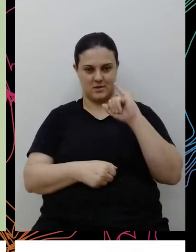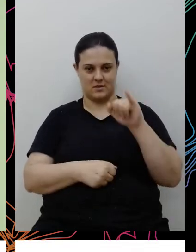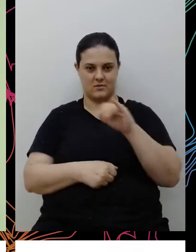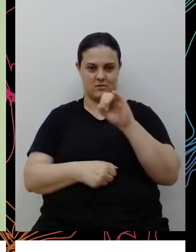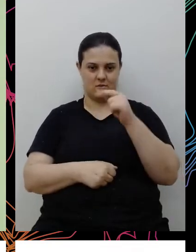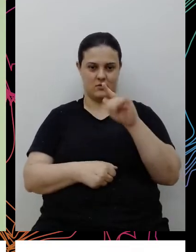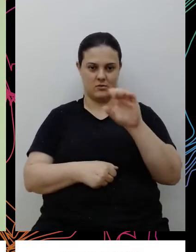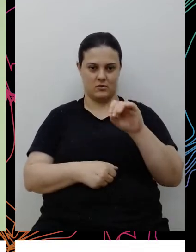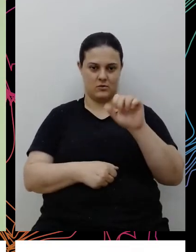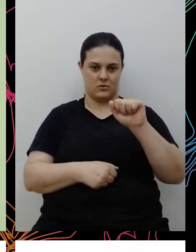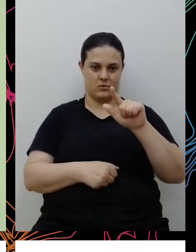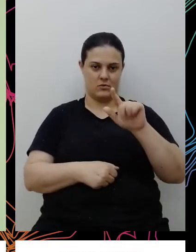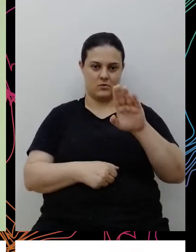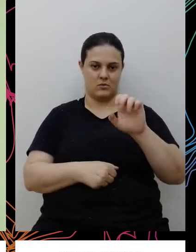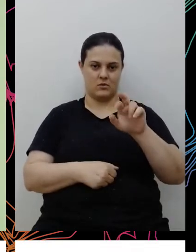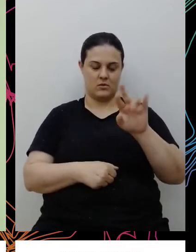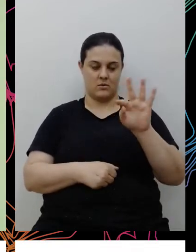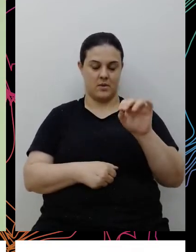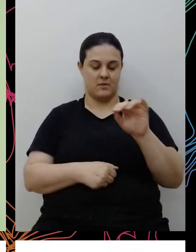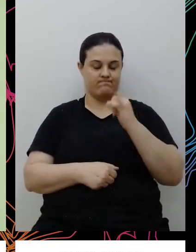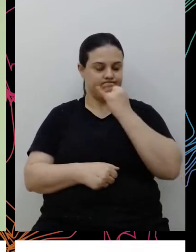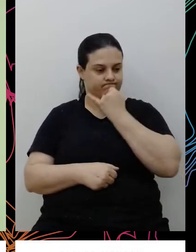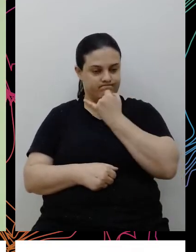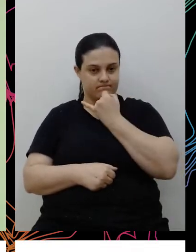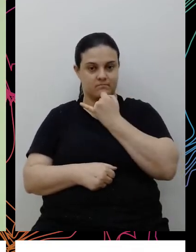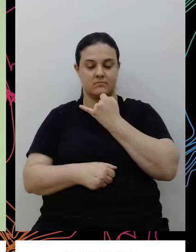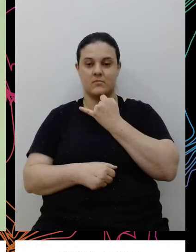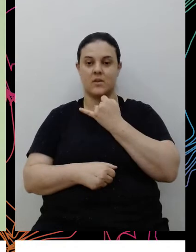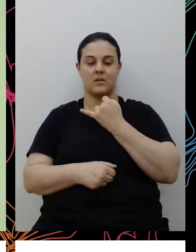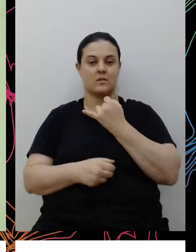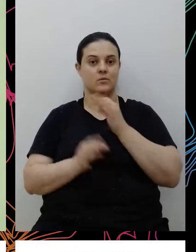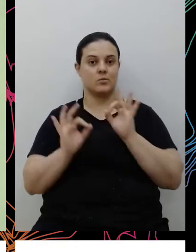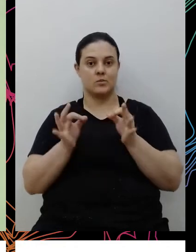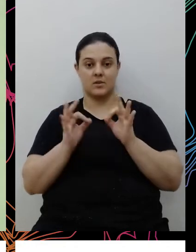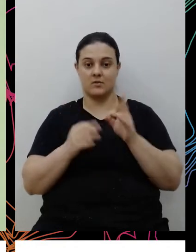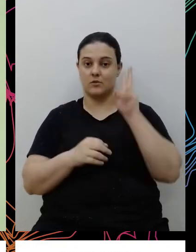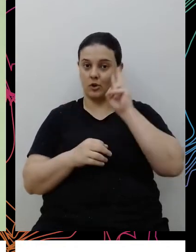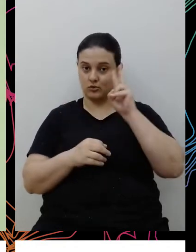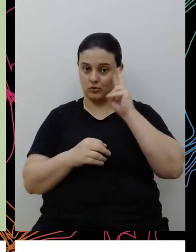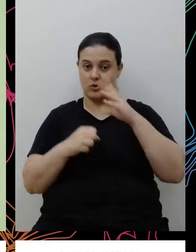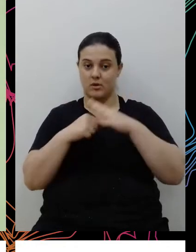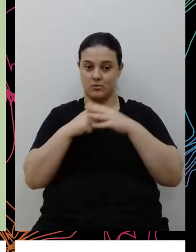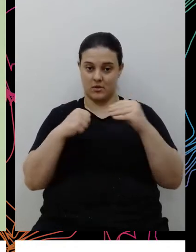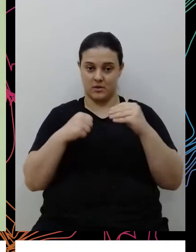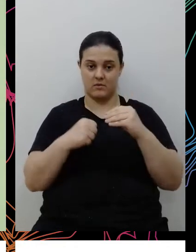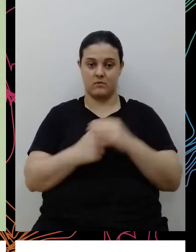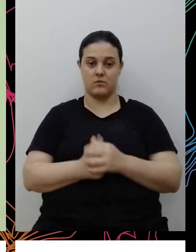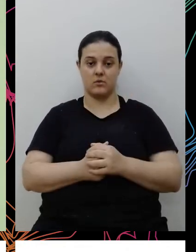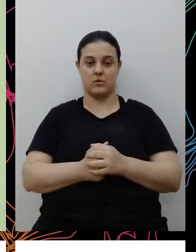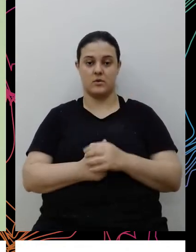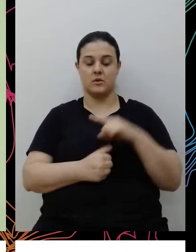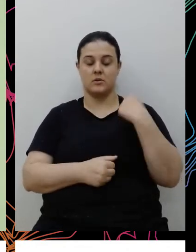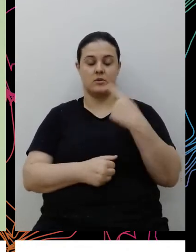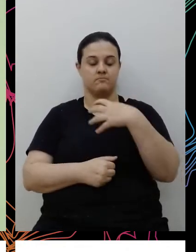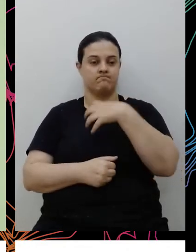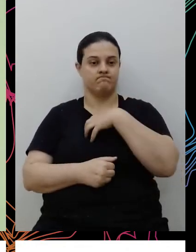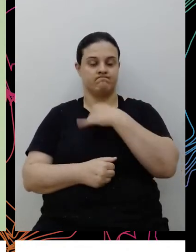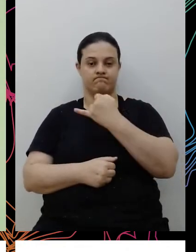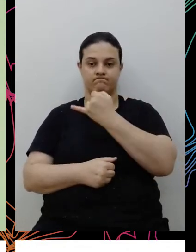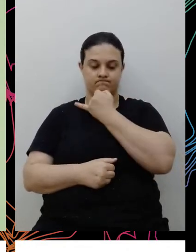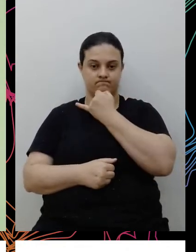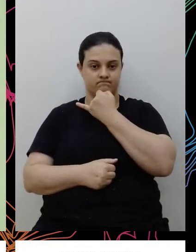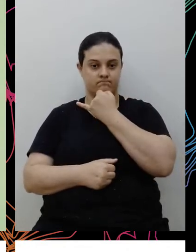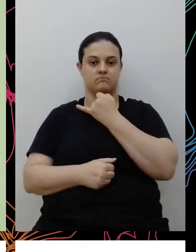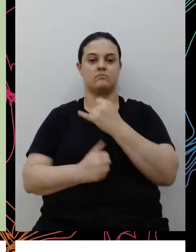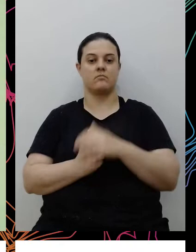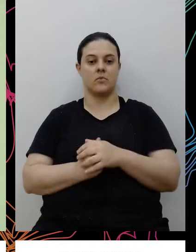foi um triste episódio, né, um trágico episódio na história do carrefour, né, a gente lamentou como organização muito